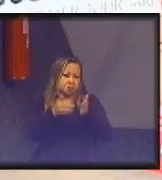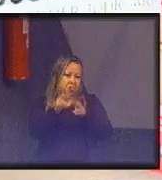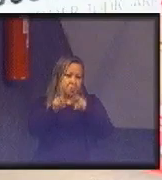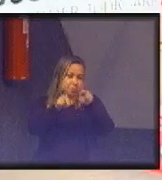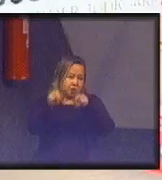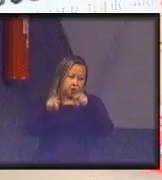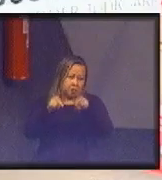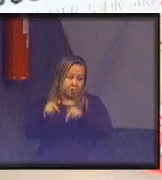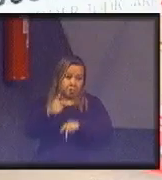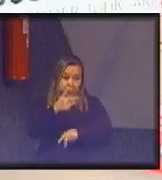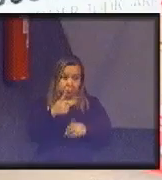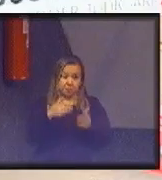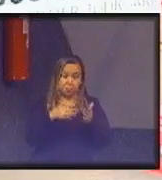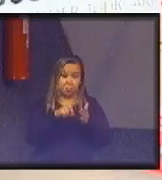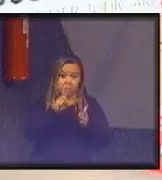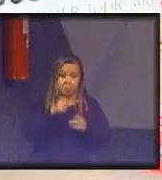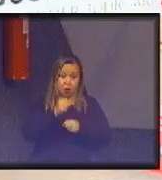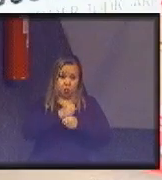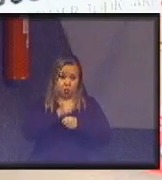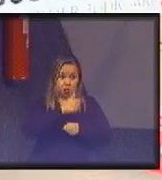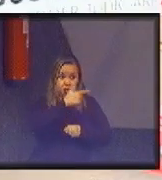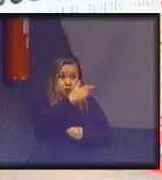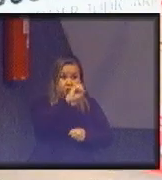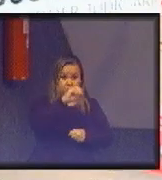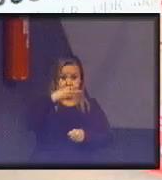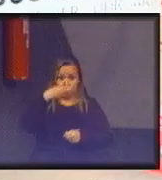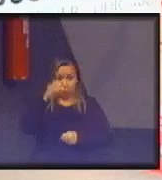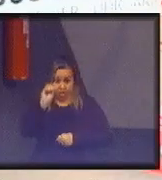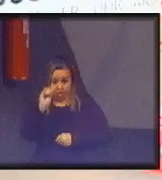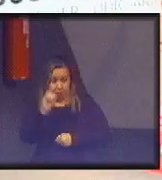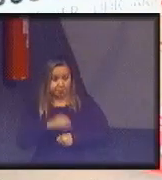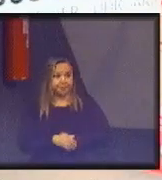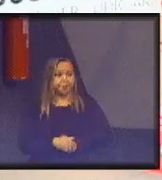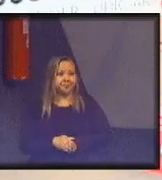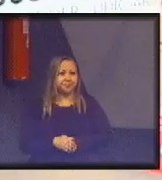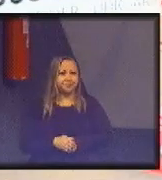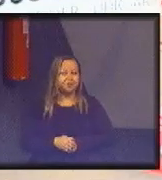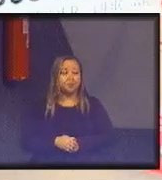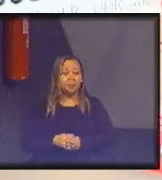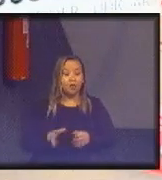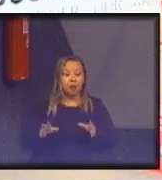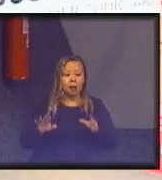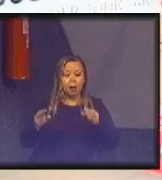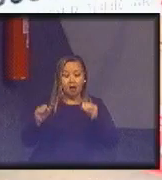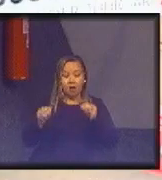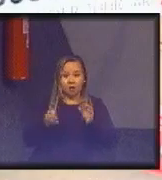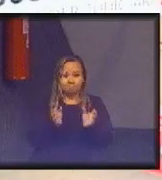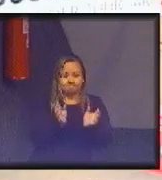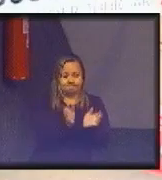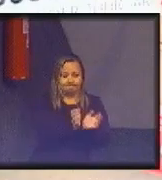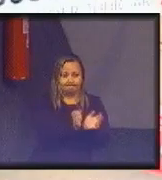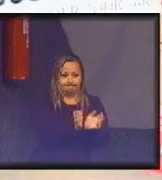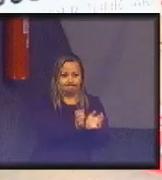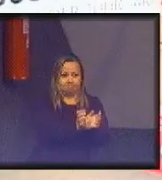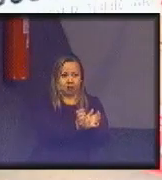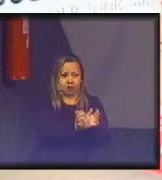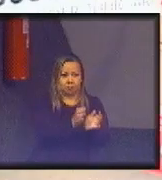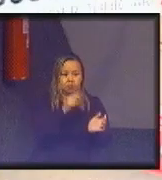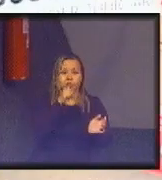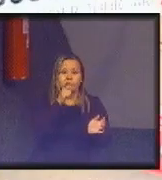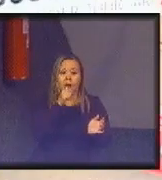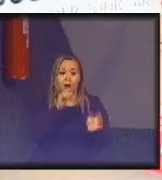mais ou menos em 2030, por isso 2030, a reserva de água potável no mundo